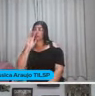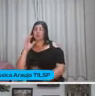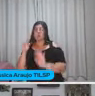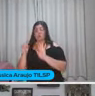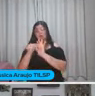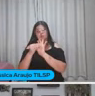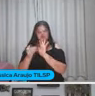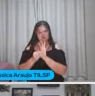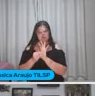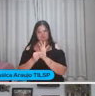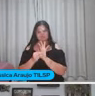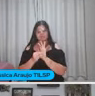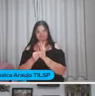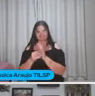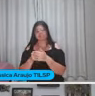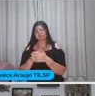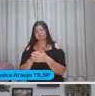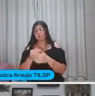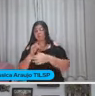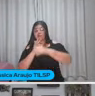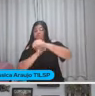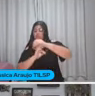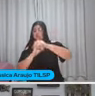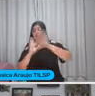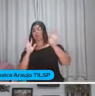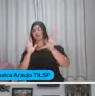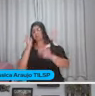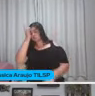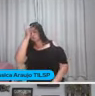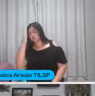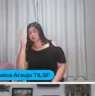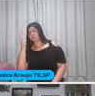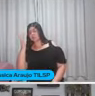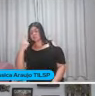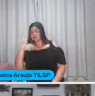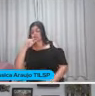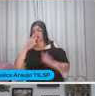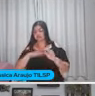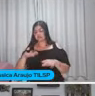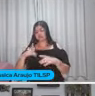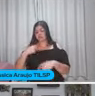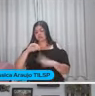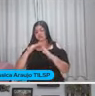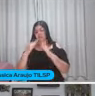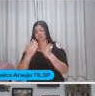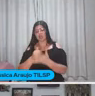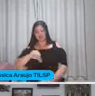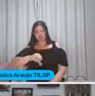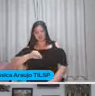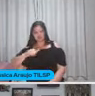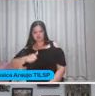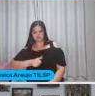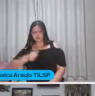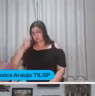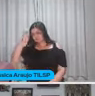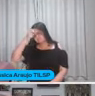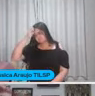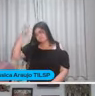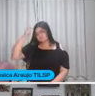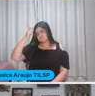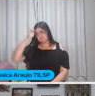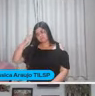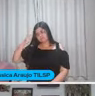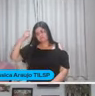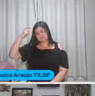É mais fácil Se uma criança sair da escola Com autonomia intelectual Ela conseguir